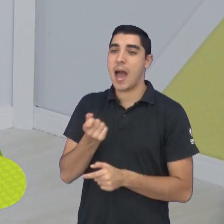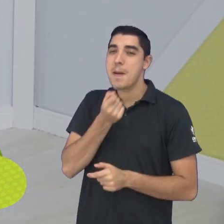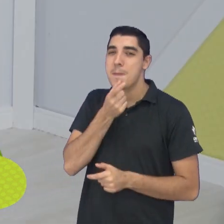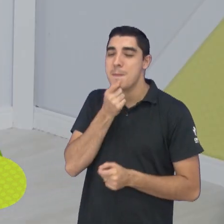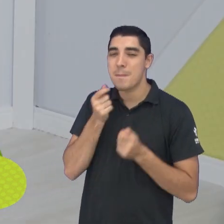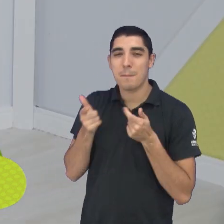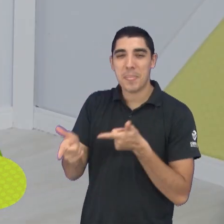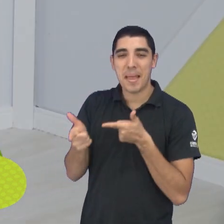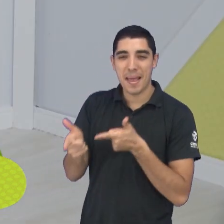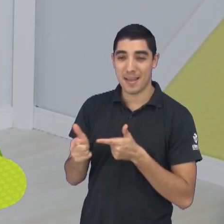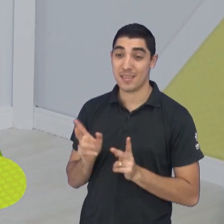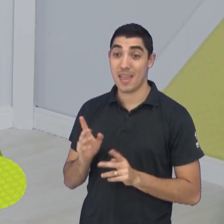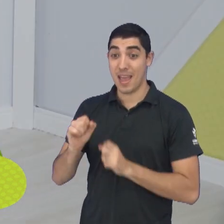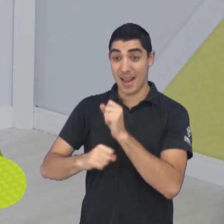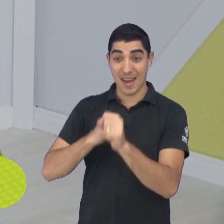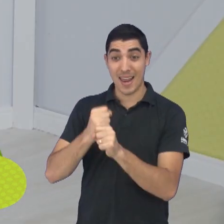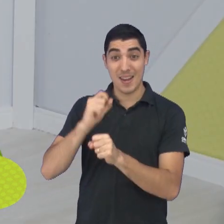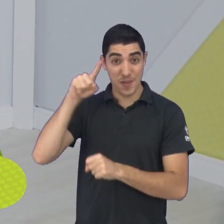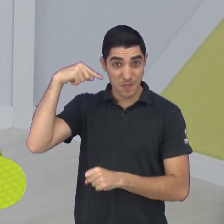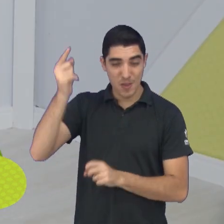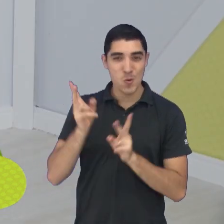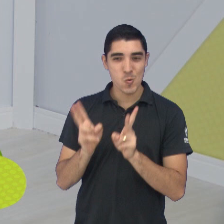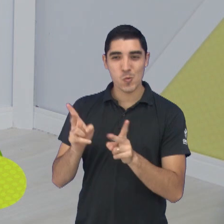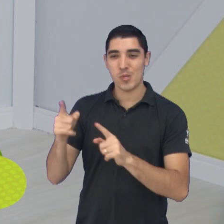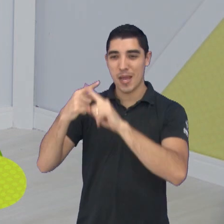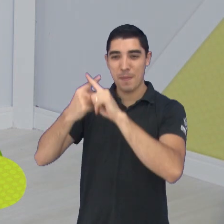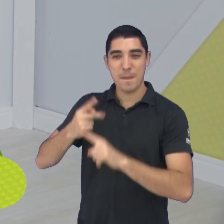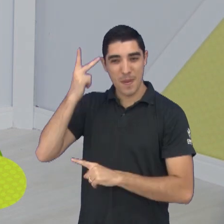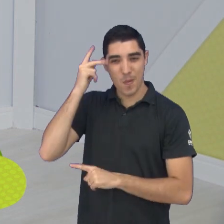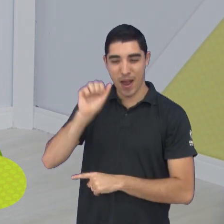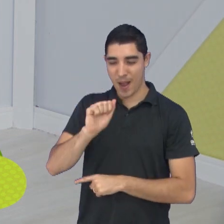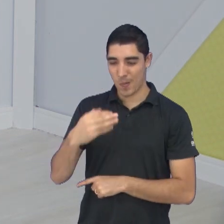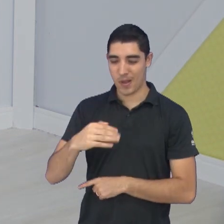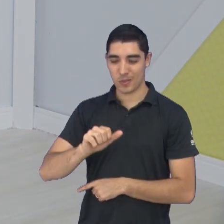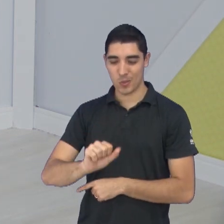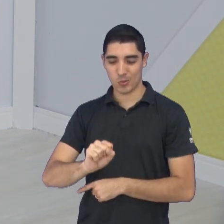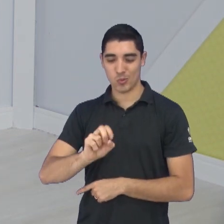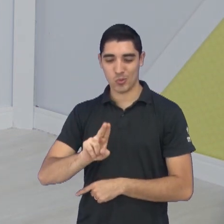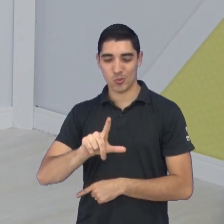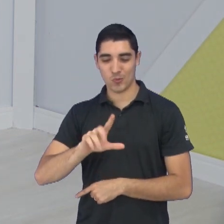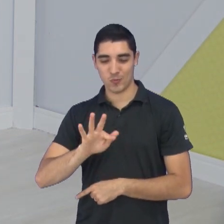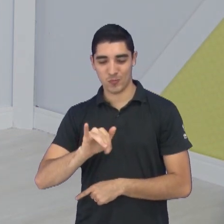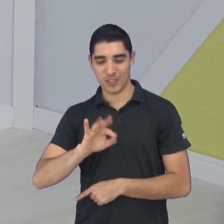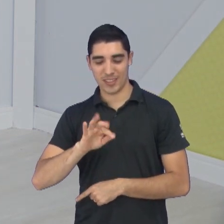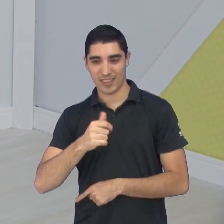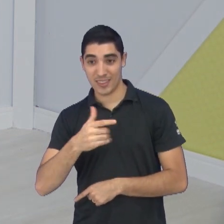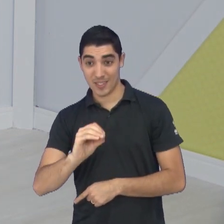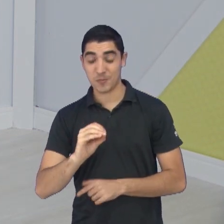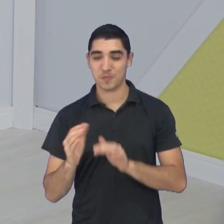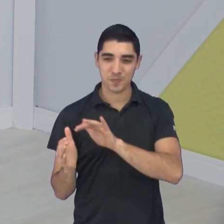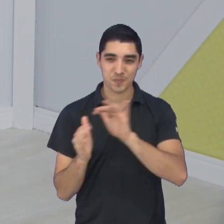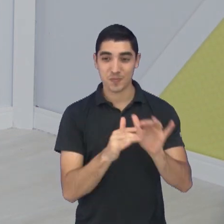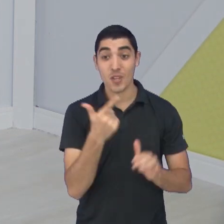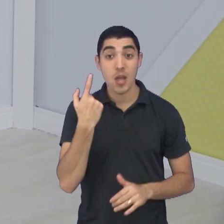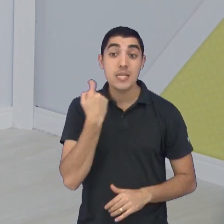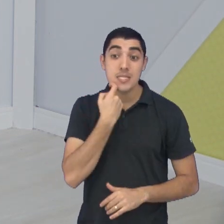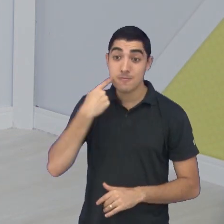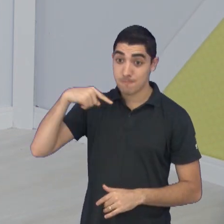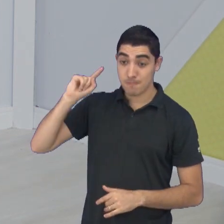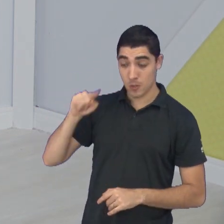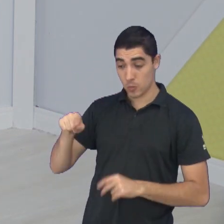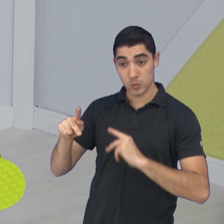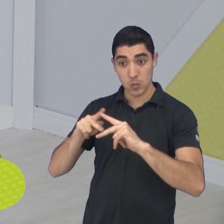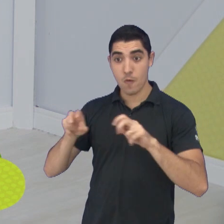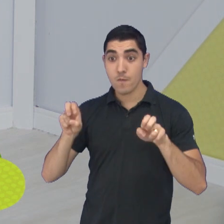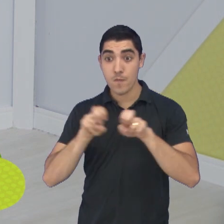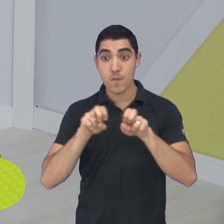graças a Deus. Ano que vem falaremos de Sul Fitão 2025. E olha só, Brunão, mudando de assunto, na última sexta-feira, o São José Futsal venceu